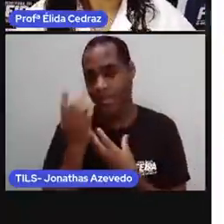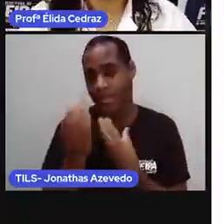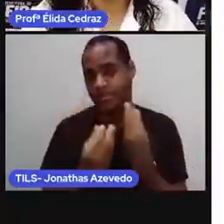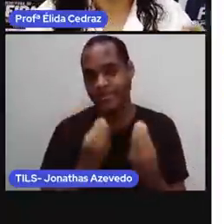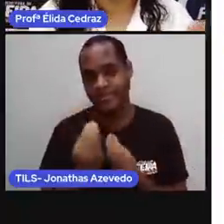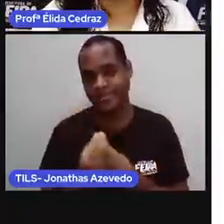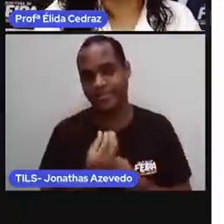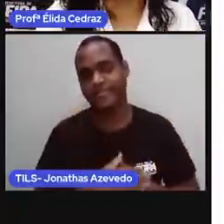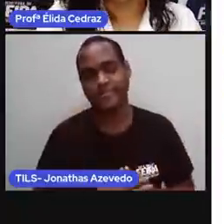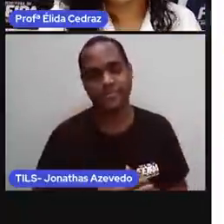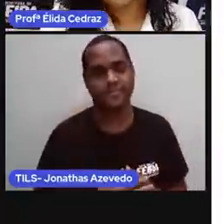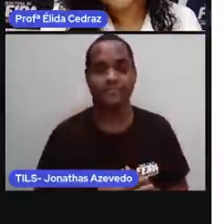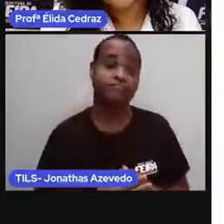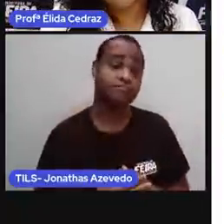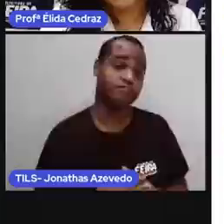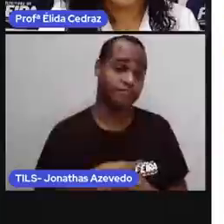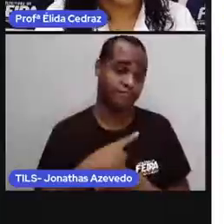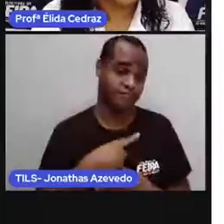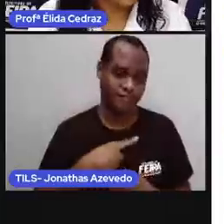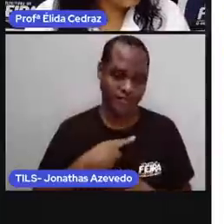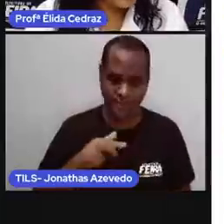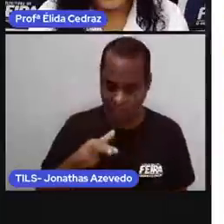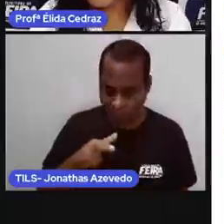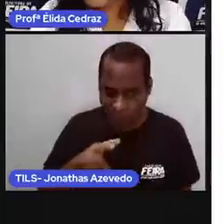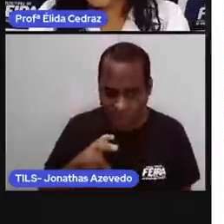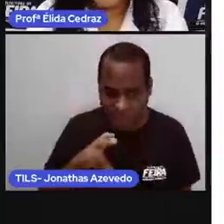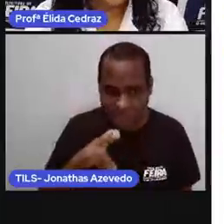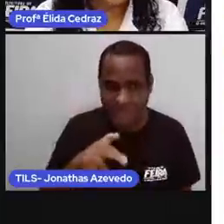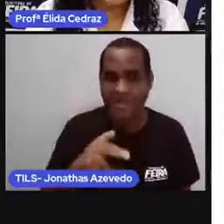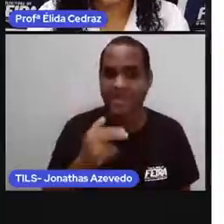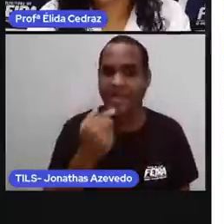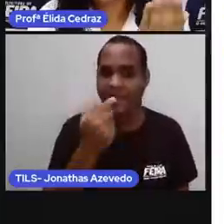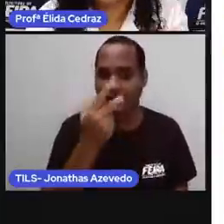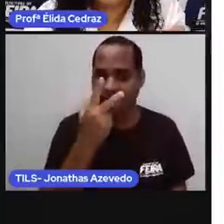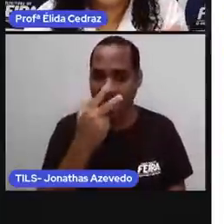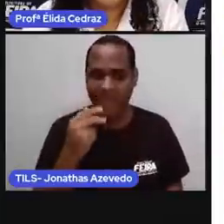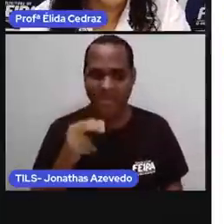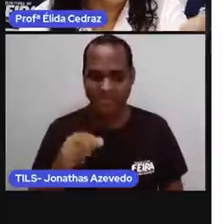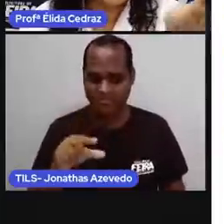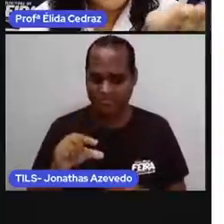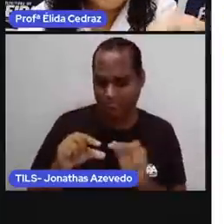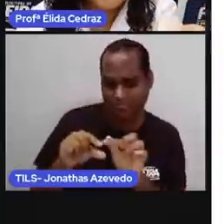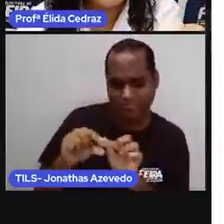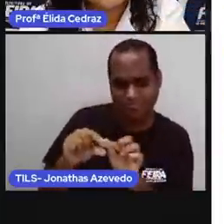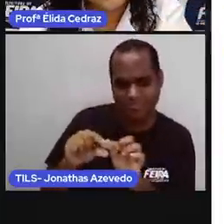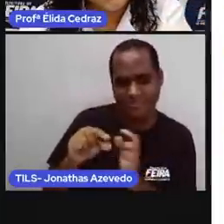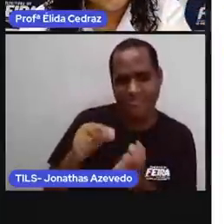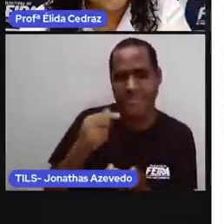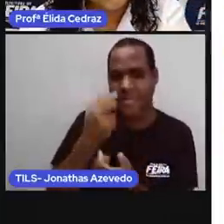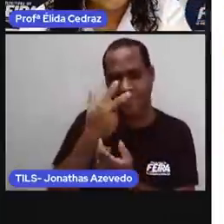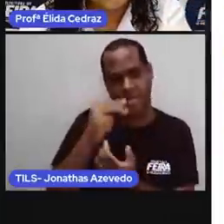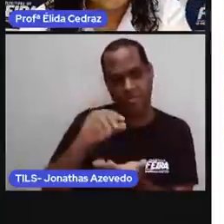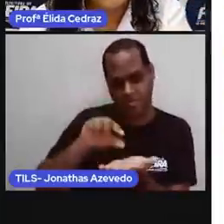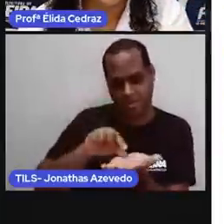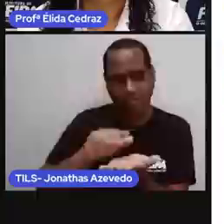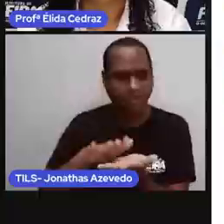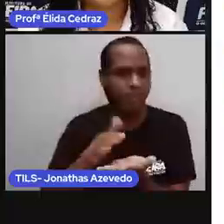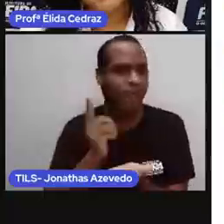você tem um hamster. O hamster é um bichinho pequenininho. Cabe assim na mão.